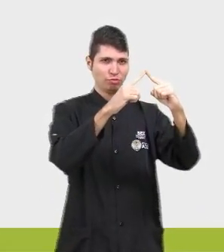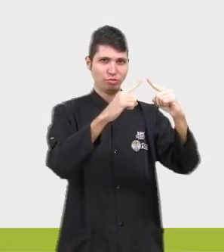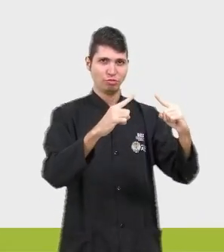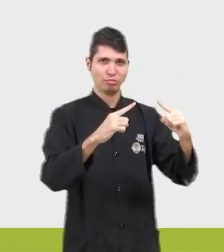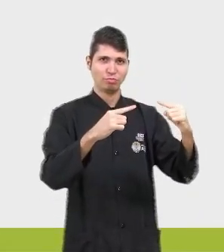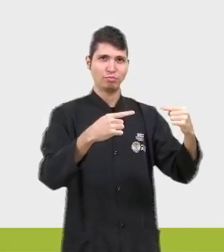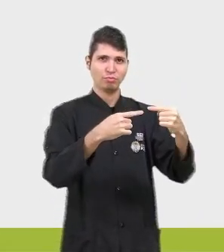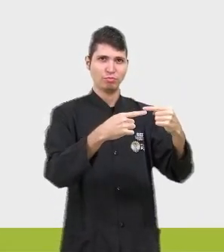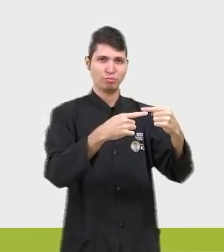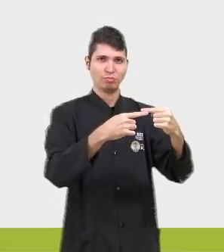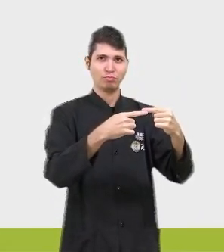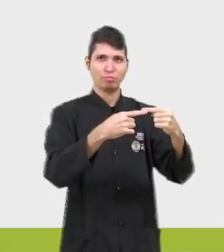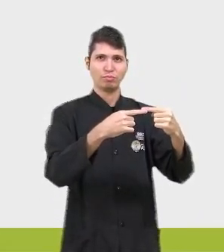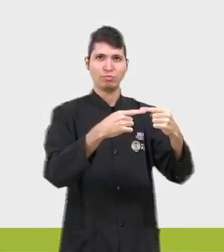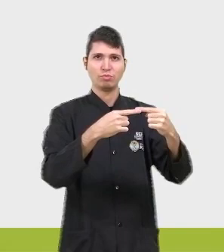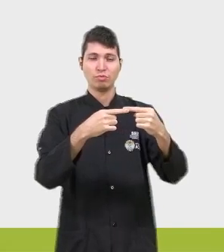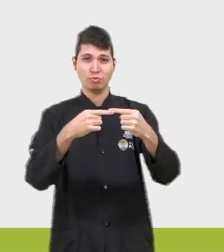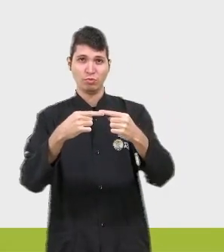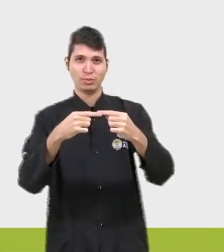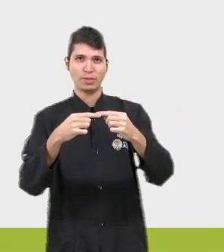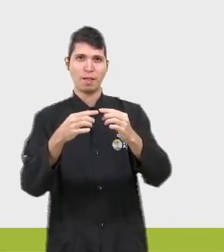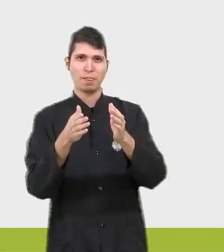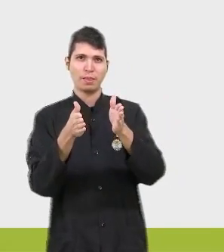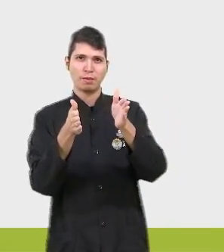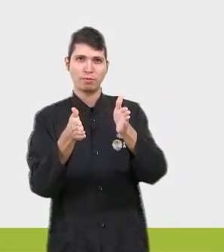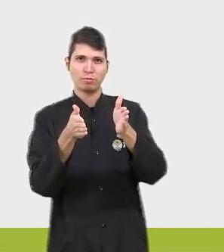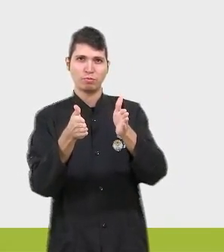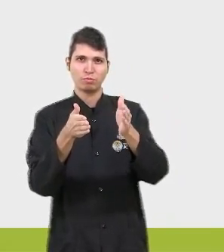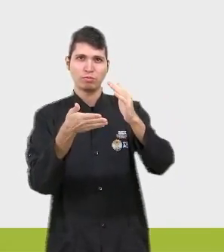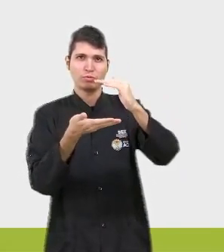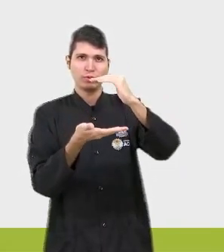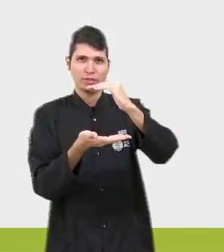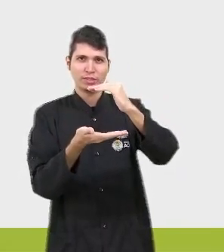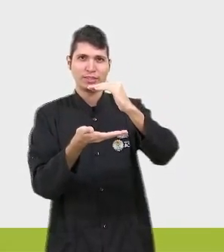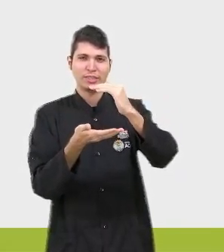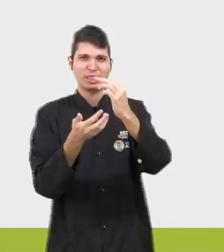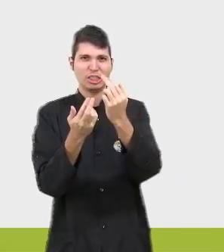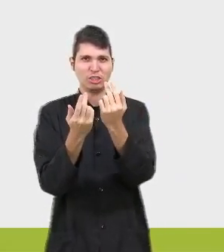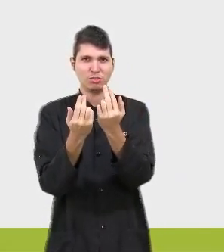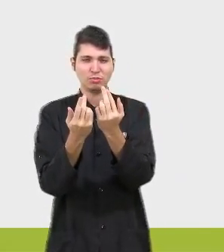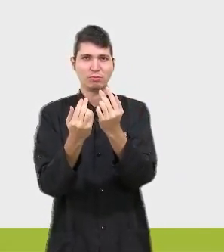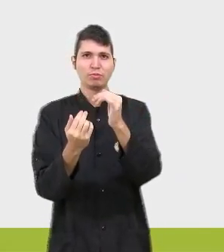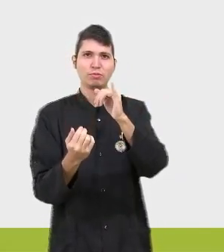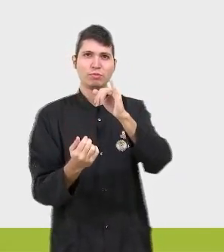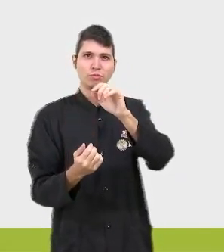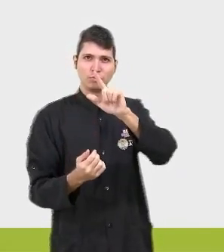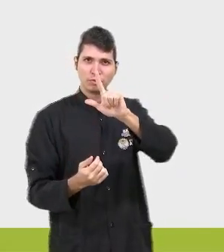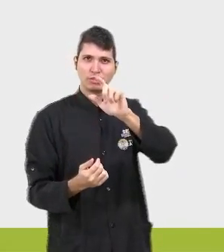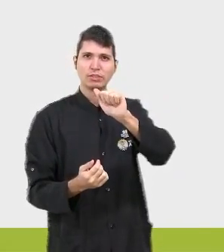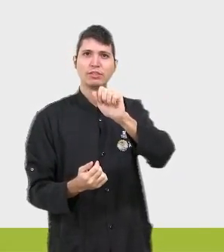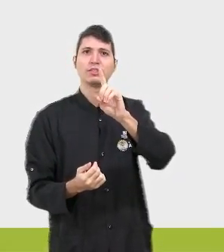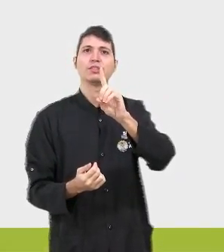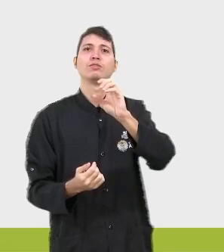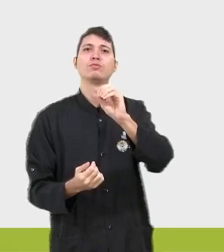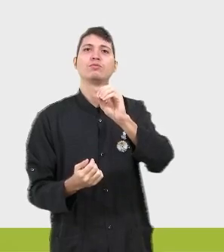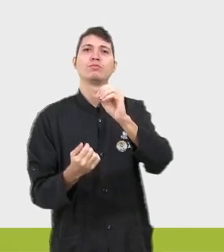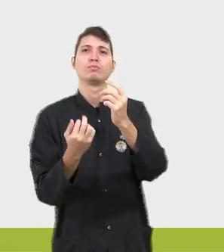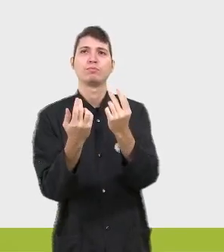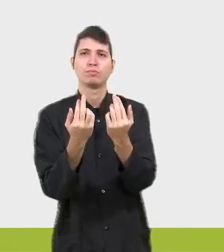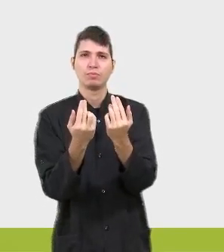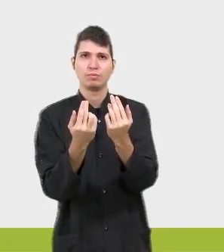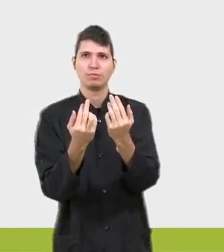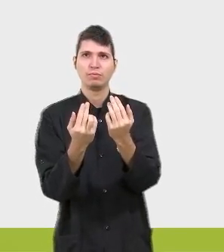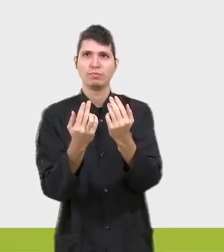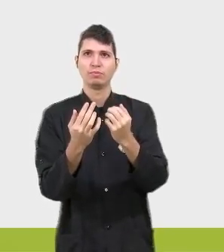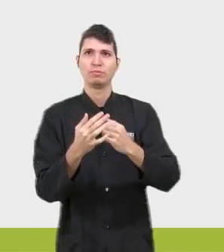tá bom? O próximo aqui é o quadrado, né? Onde todos os lados são exatamente iguais, tá, gente? As dimensões do